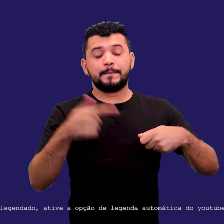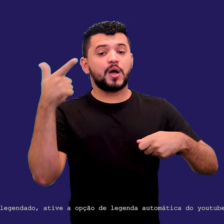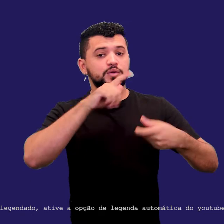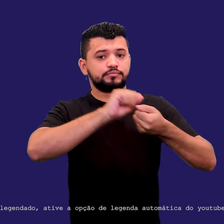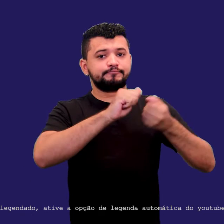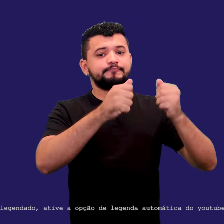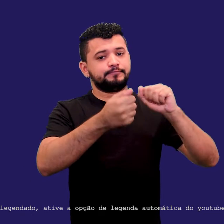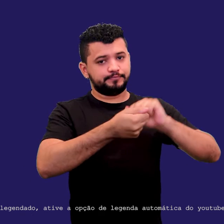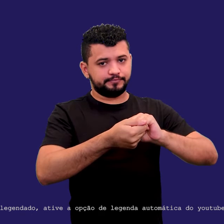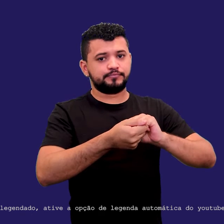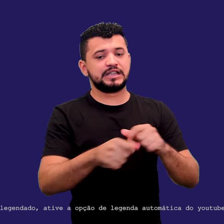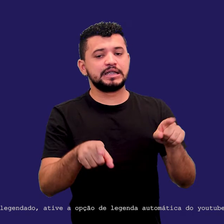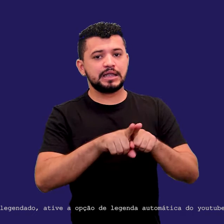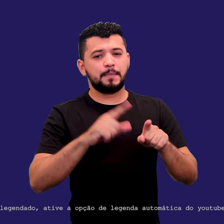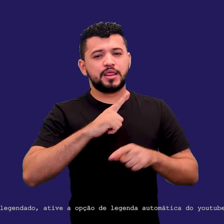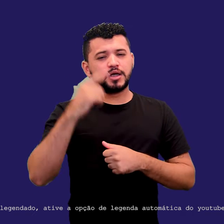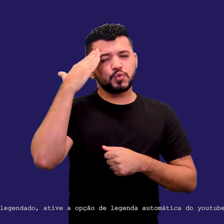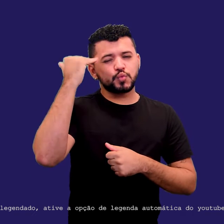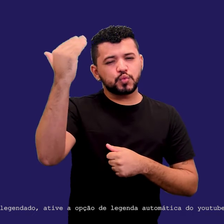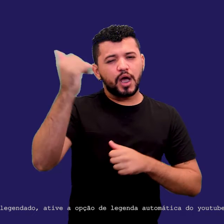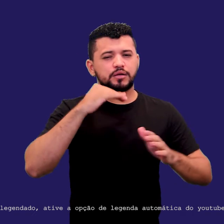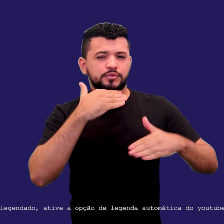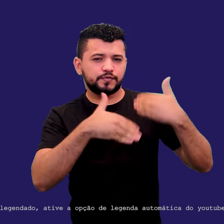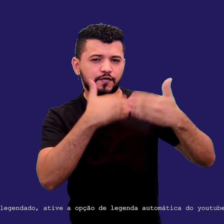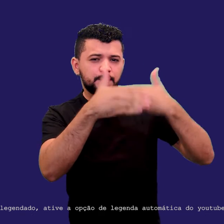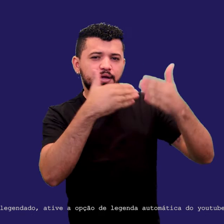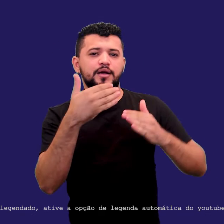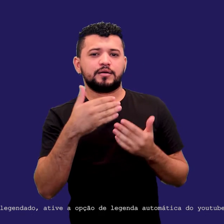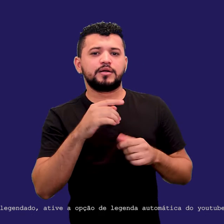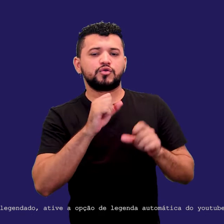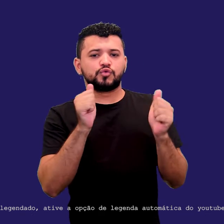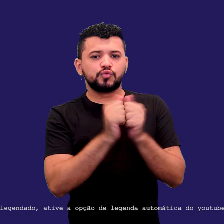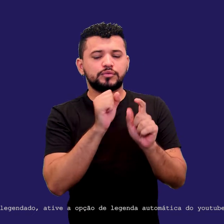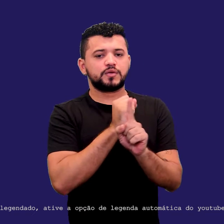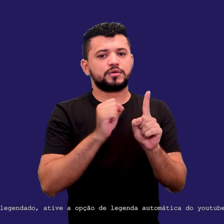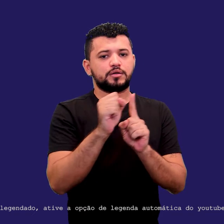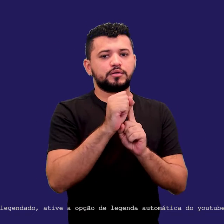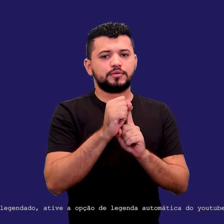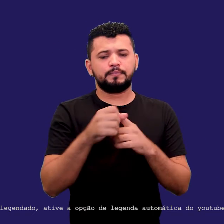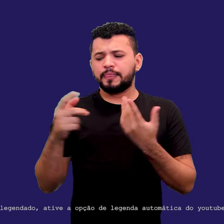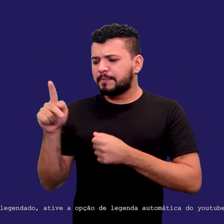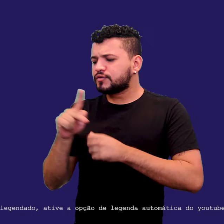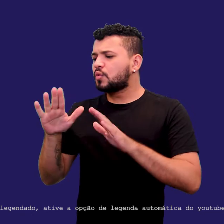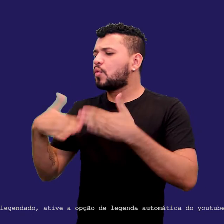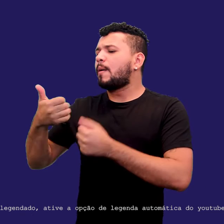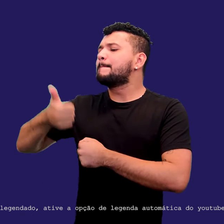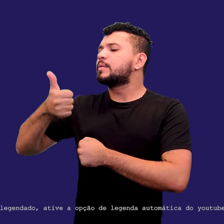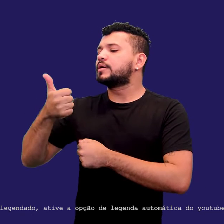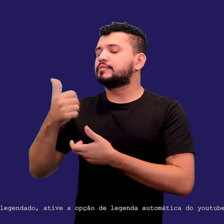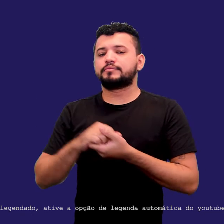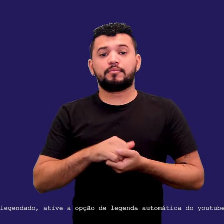e sucesso e desenvolvimento dessa nossa sociedade. E qual é o primeiro passo? O primeiro passo é você tomar